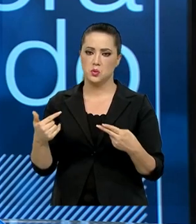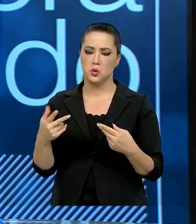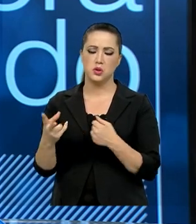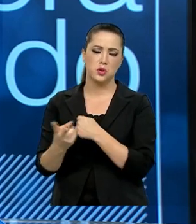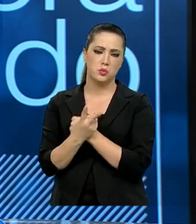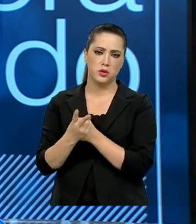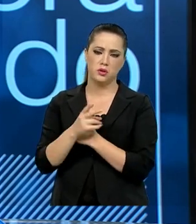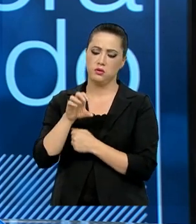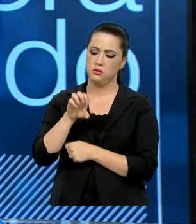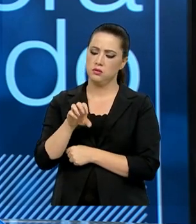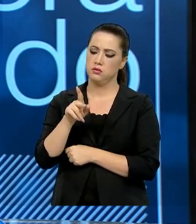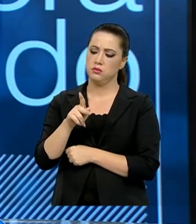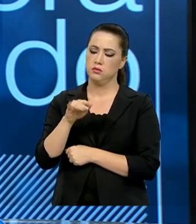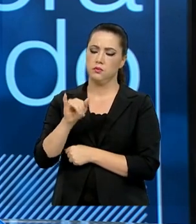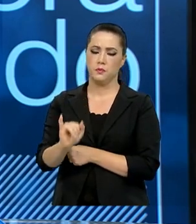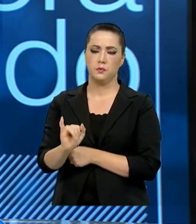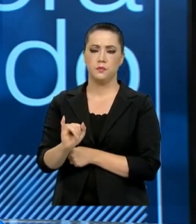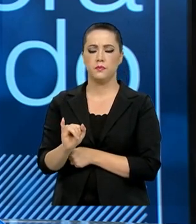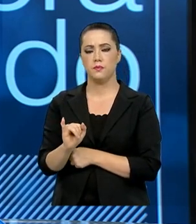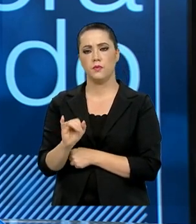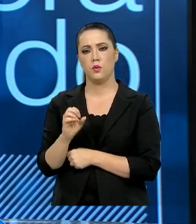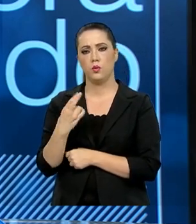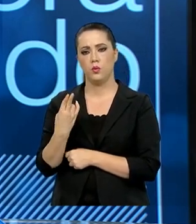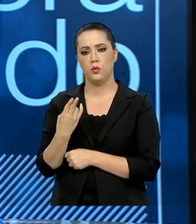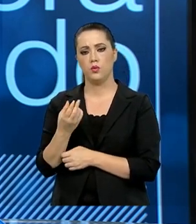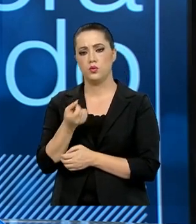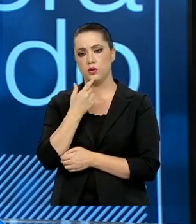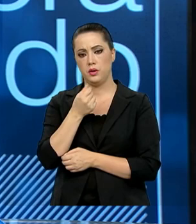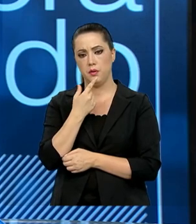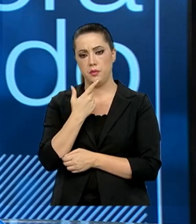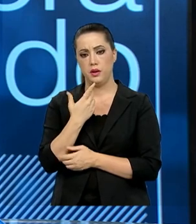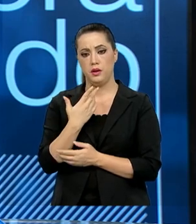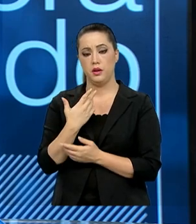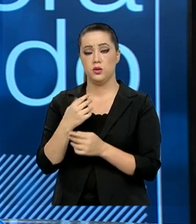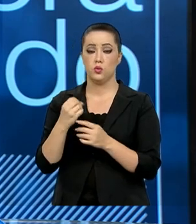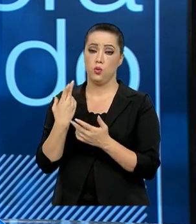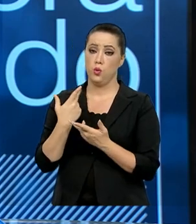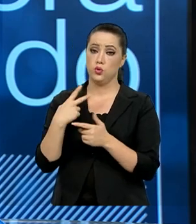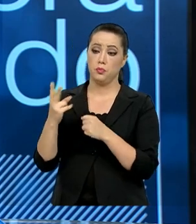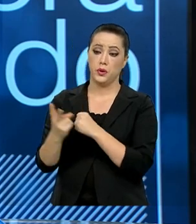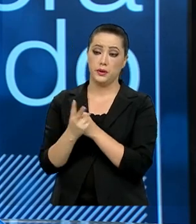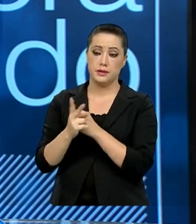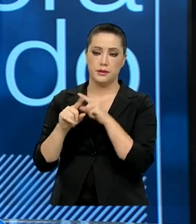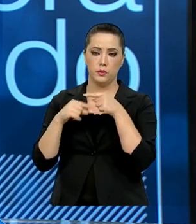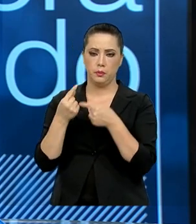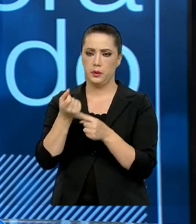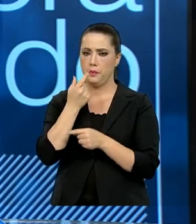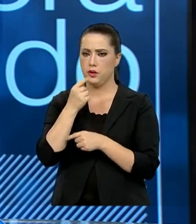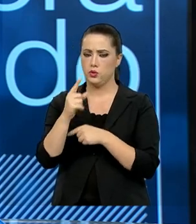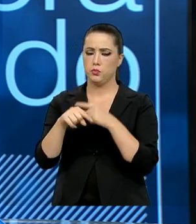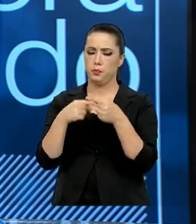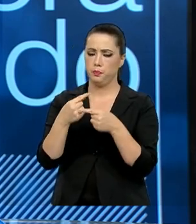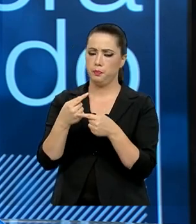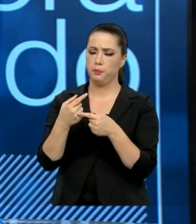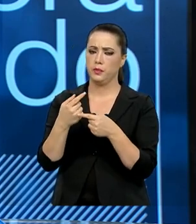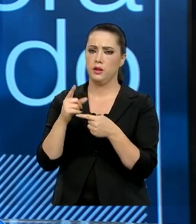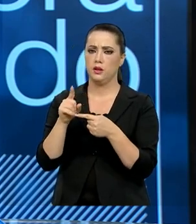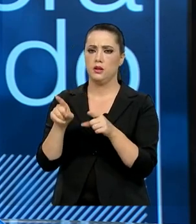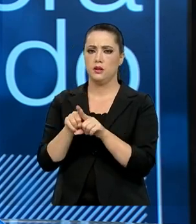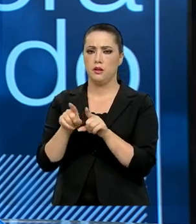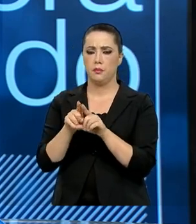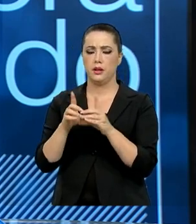proteção, equipamentos de proteção individual, de fármacos e produtos imunológicos e a questão da